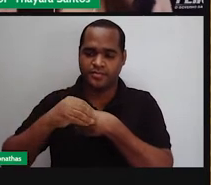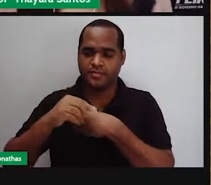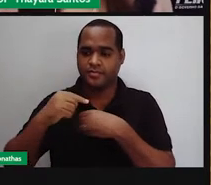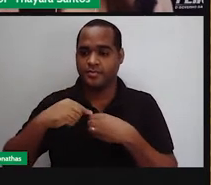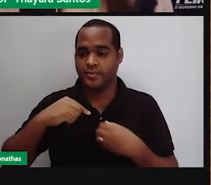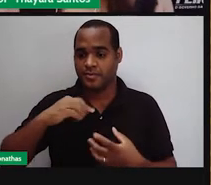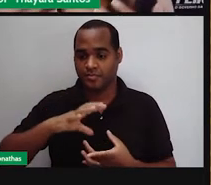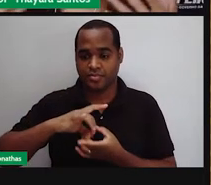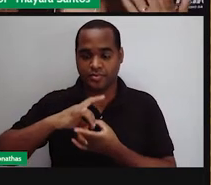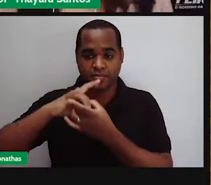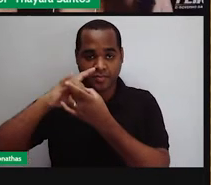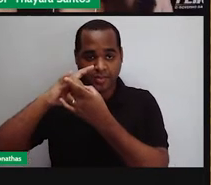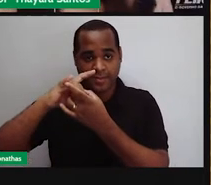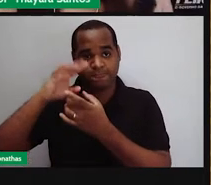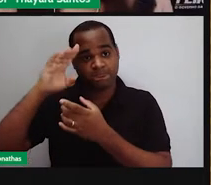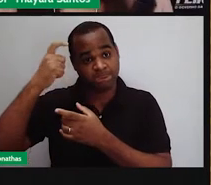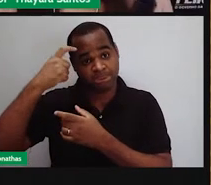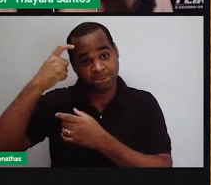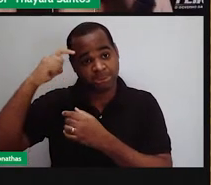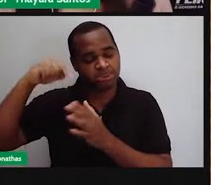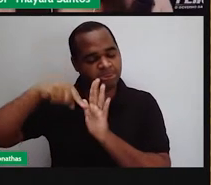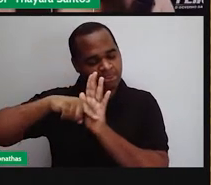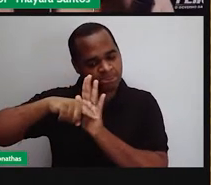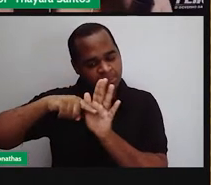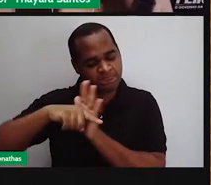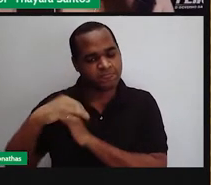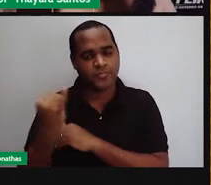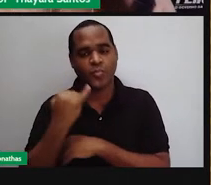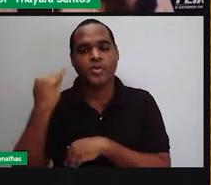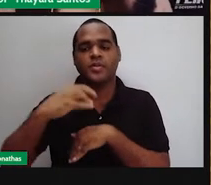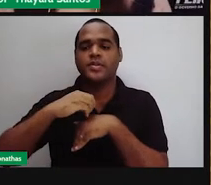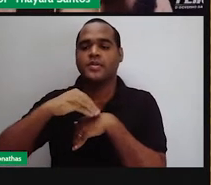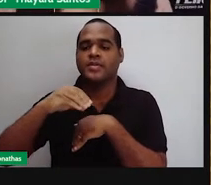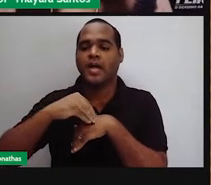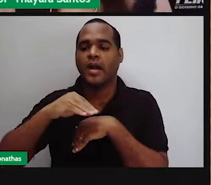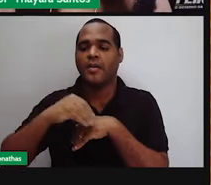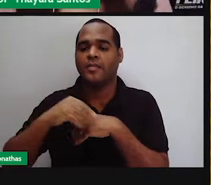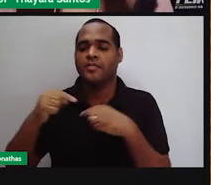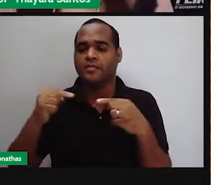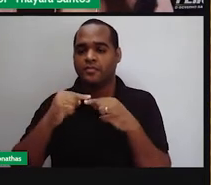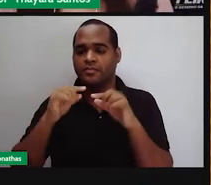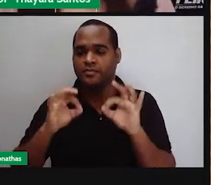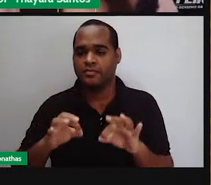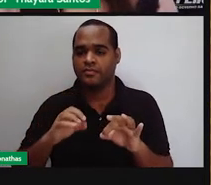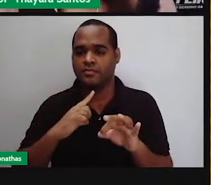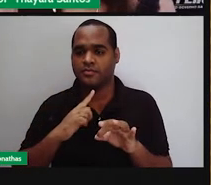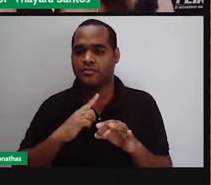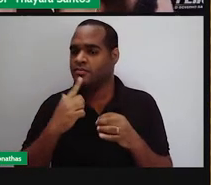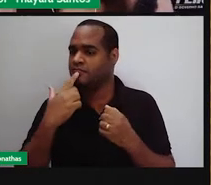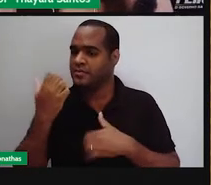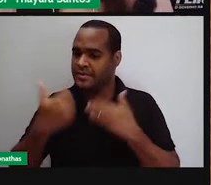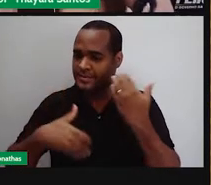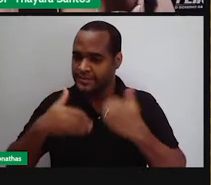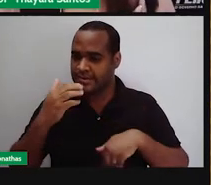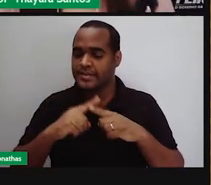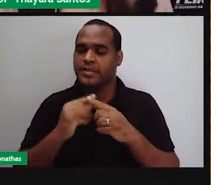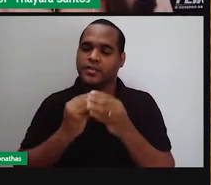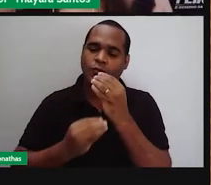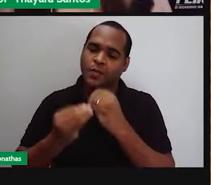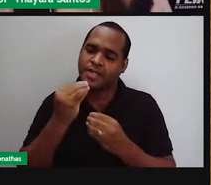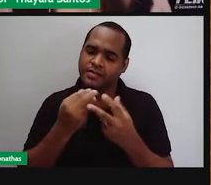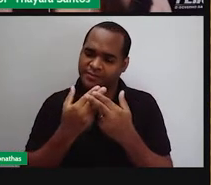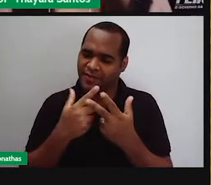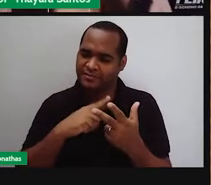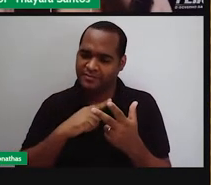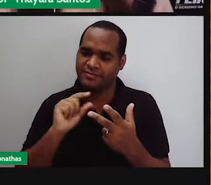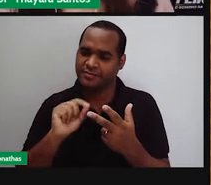o nosso cérebro, o nosso cérebro analisa aquela informação e manda uma resposta de volta. Seja para a gente não comer mais determinado alimento, ou